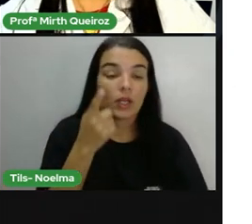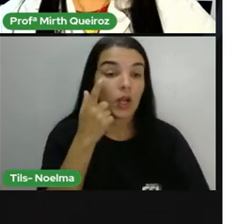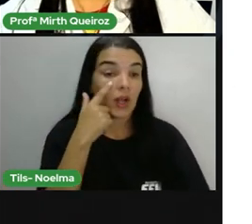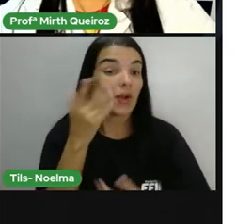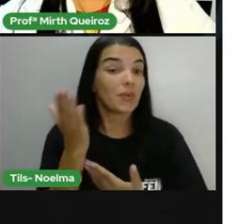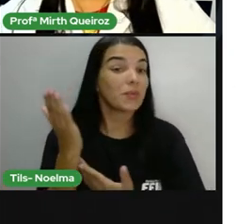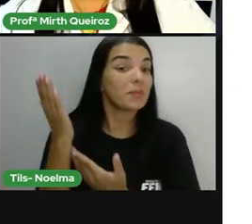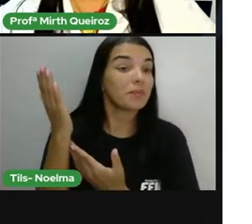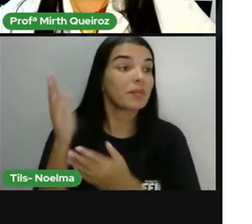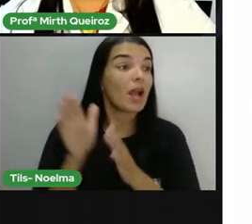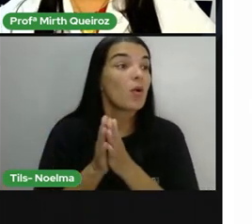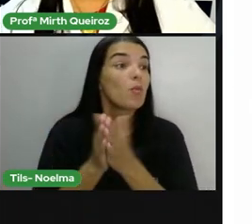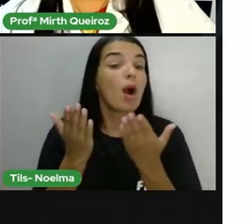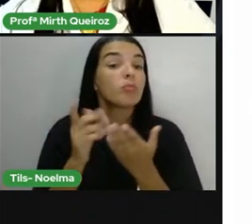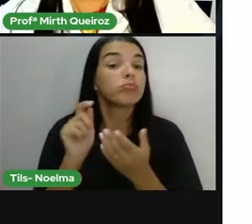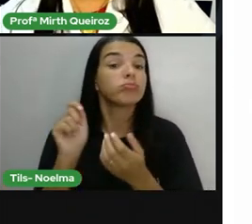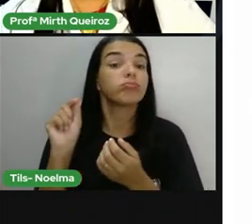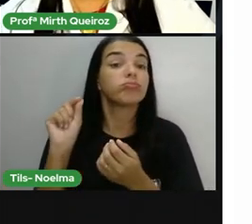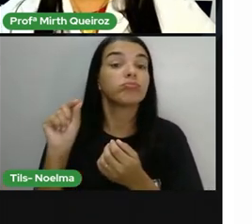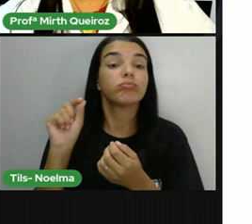Ponte aí, Papró.